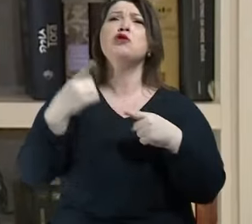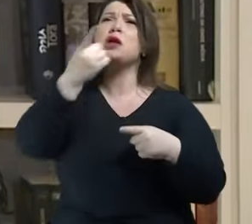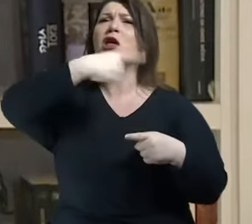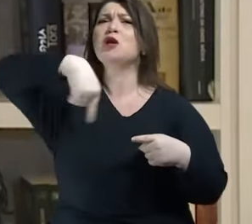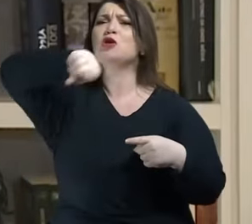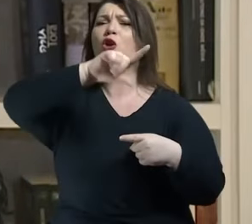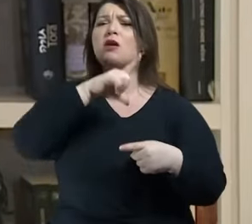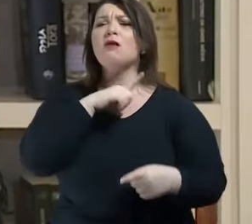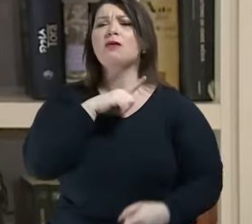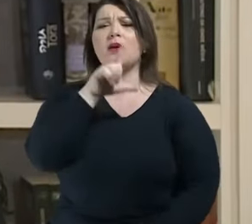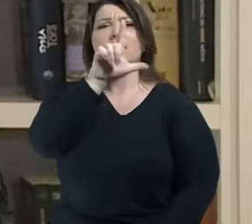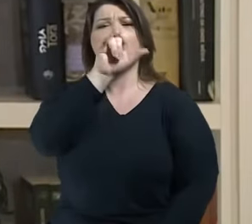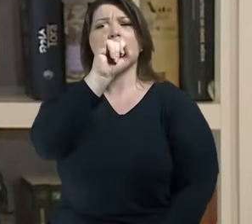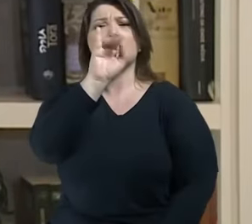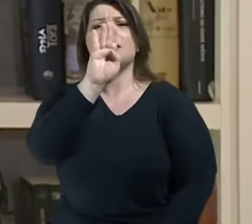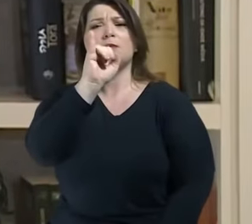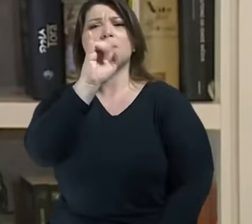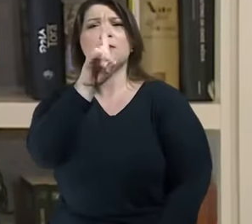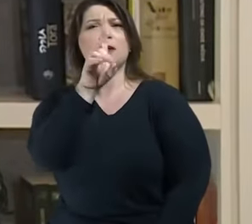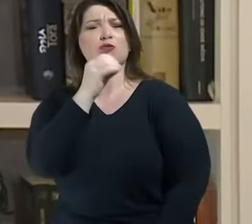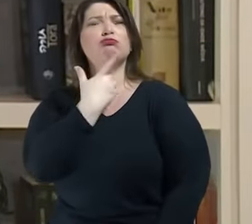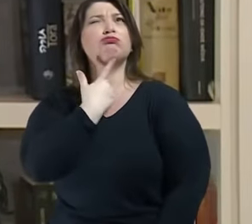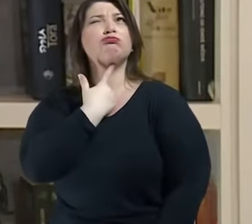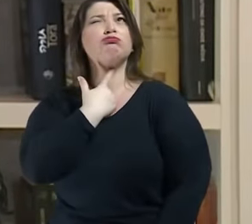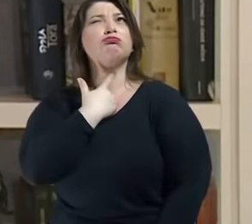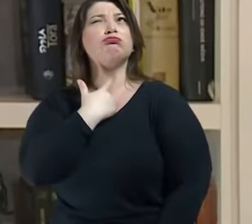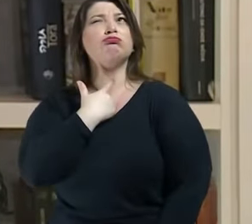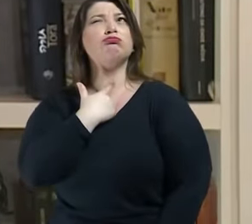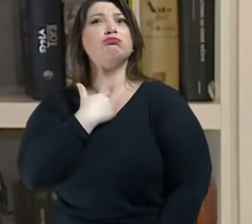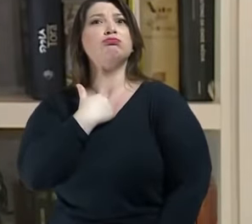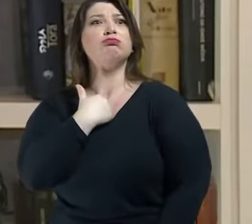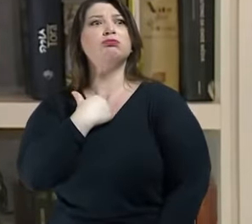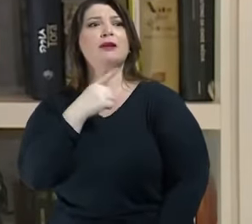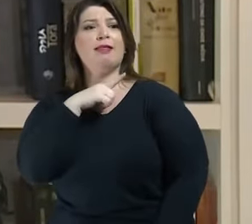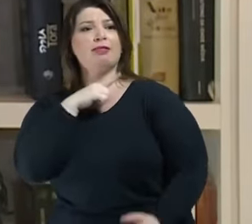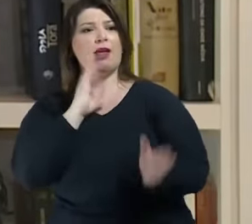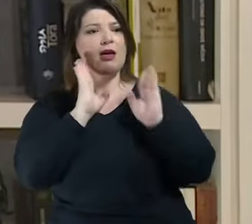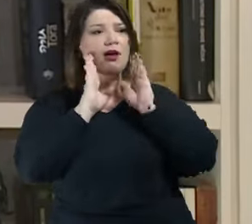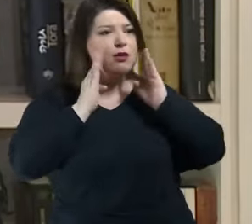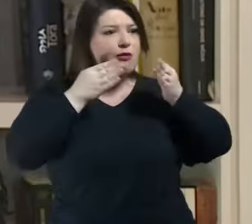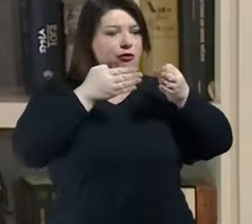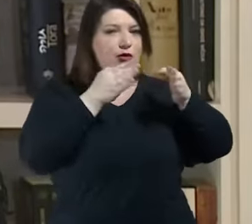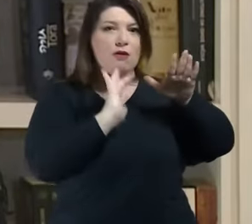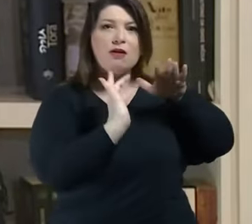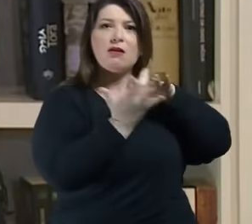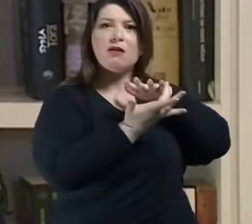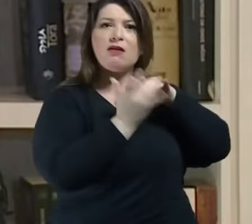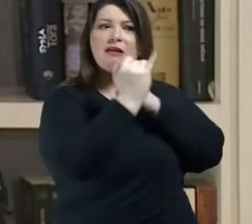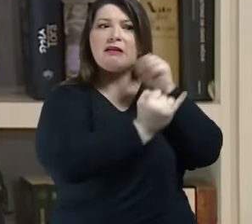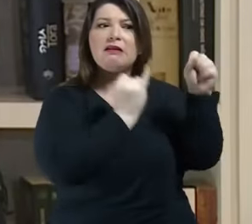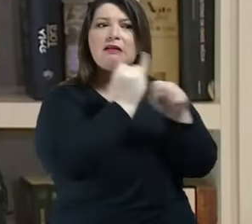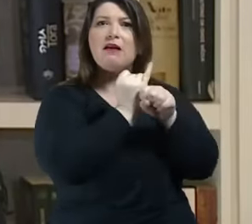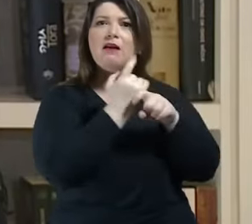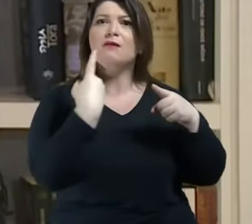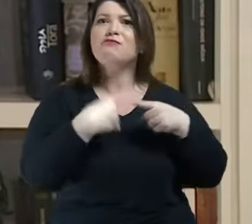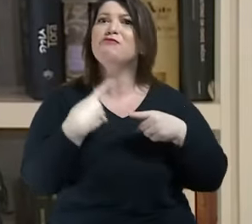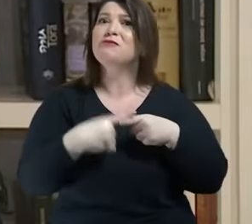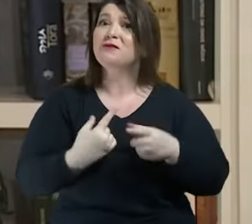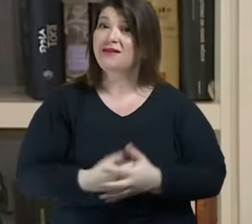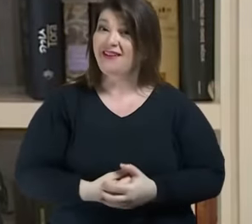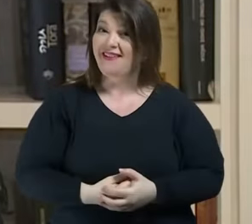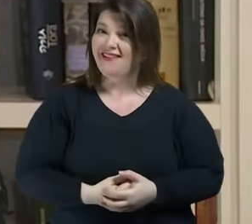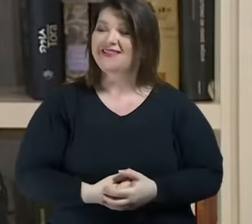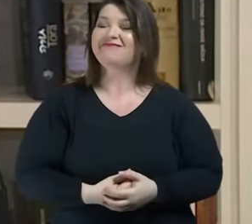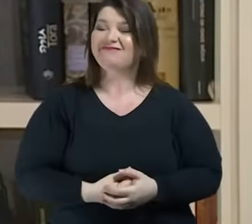para a internet. E é que eu vou chamar aqui, para que a gente possa, ou que possa ler para nós, um